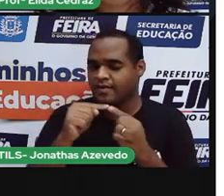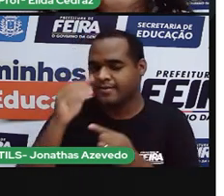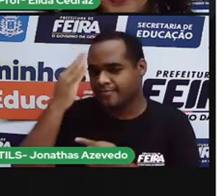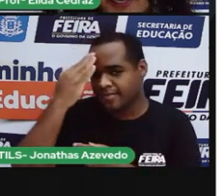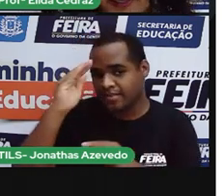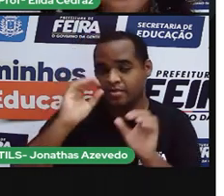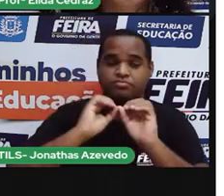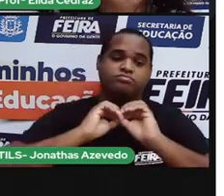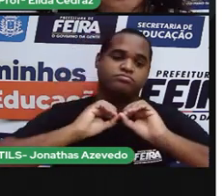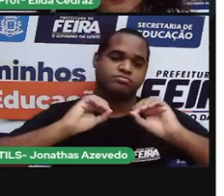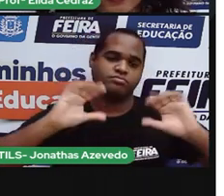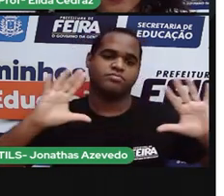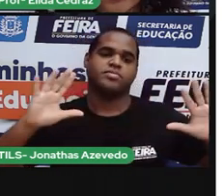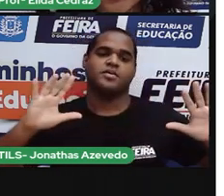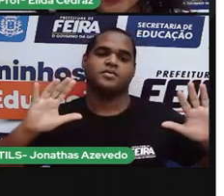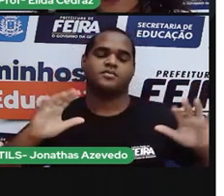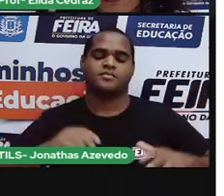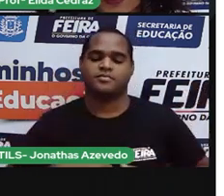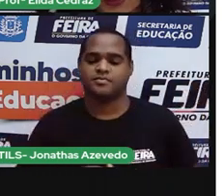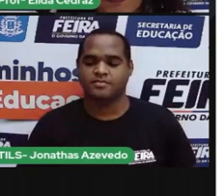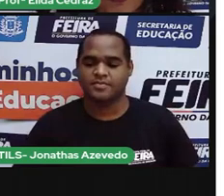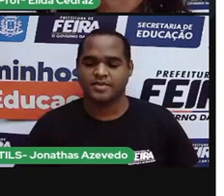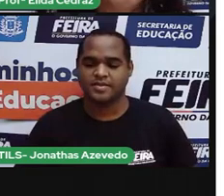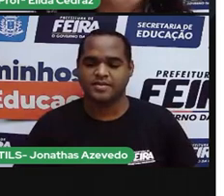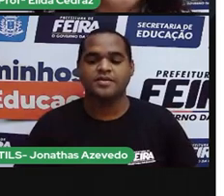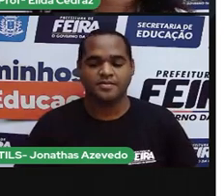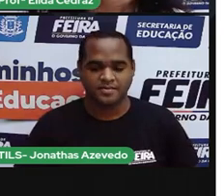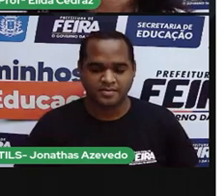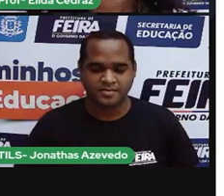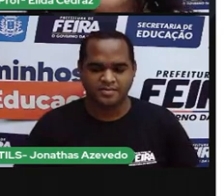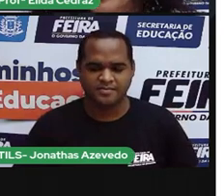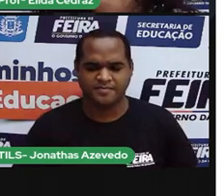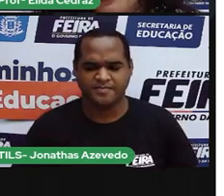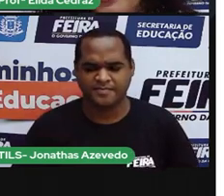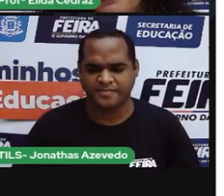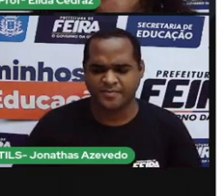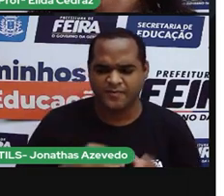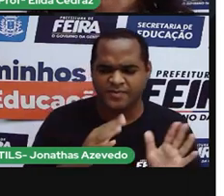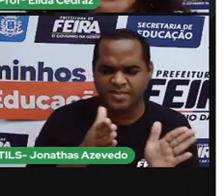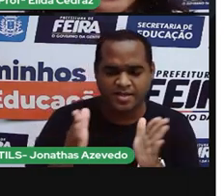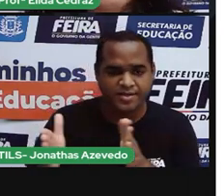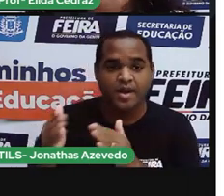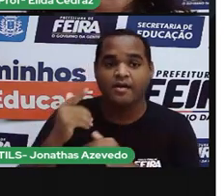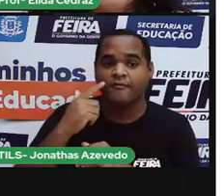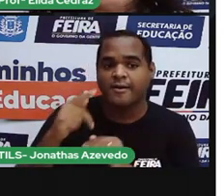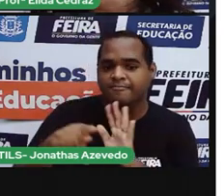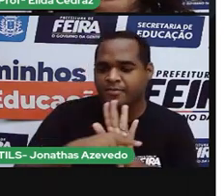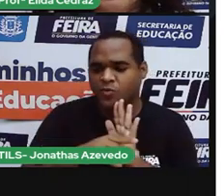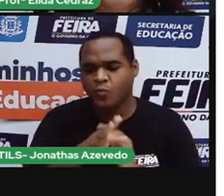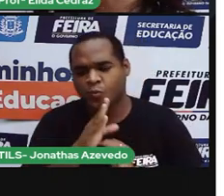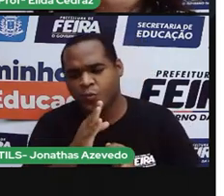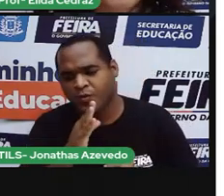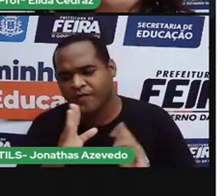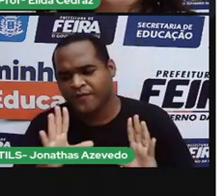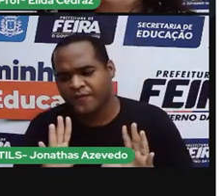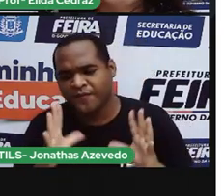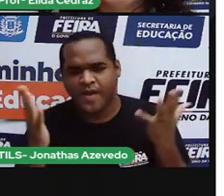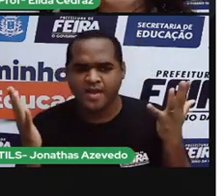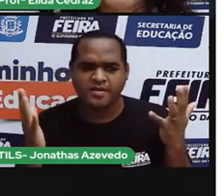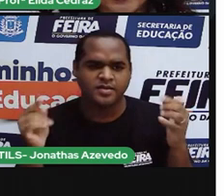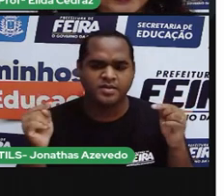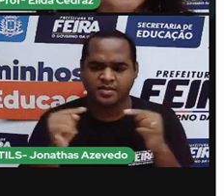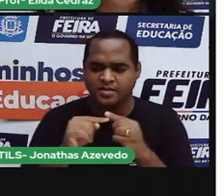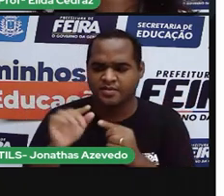você já fez, tá bom? Você já participou ou conhece algumas das festas de feira de